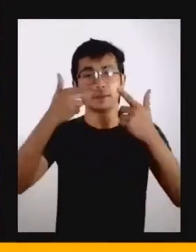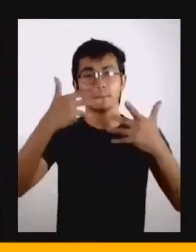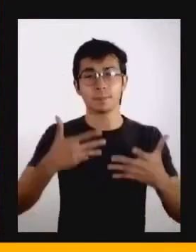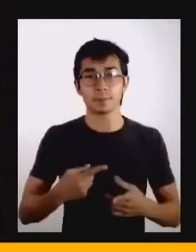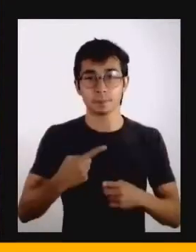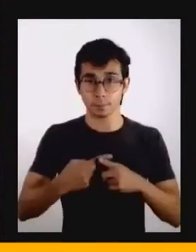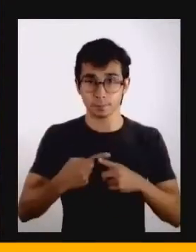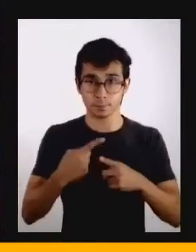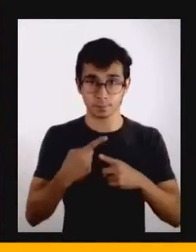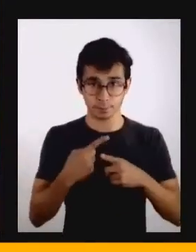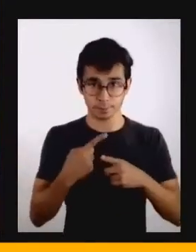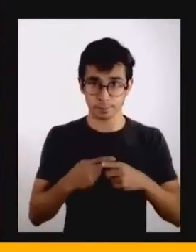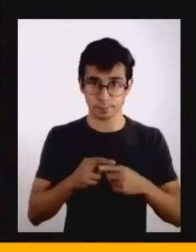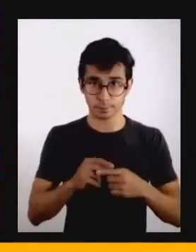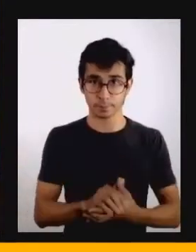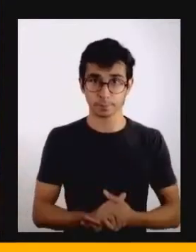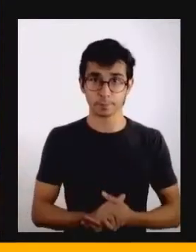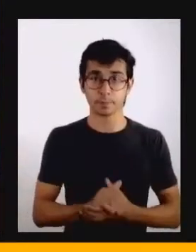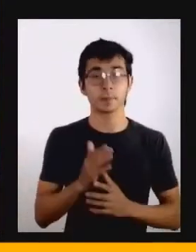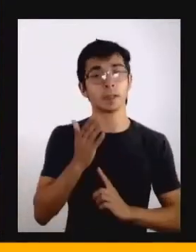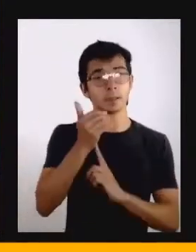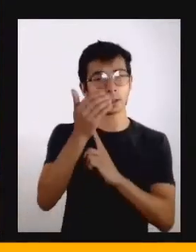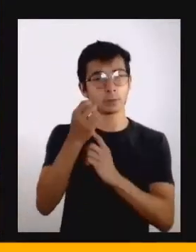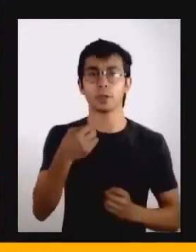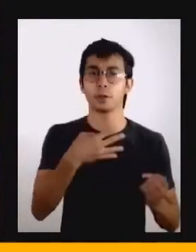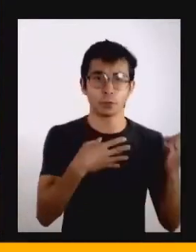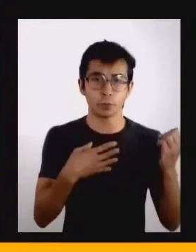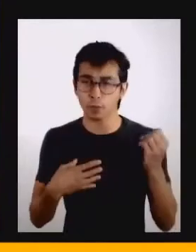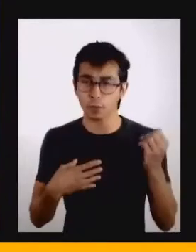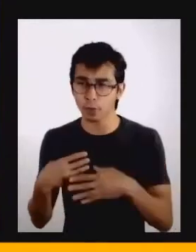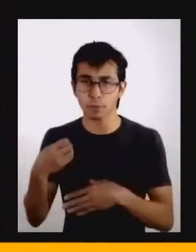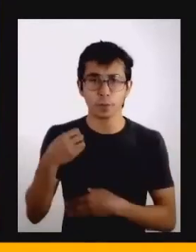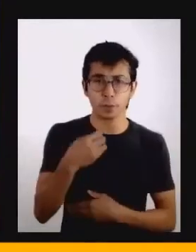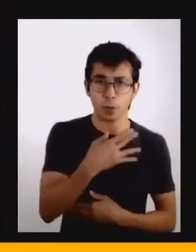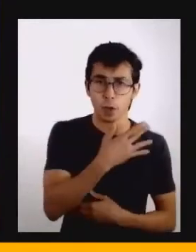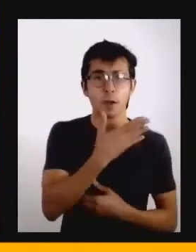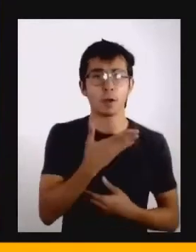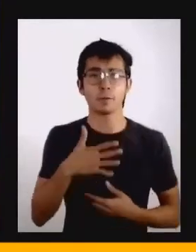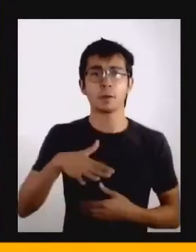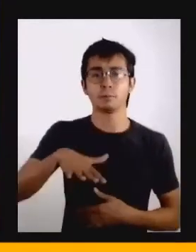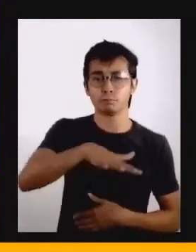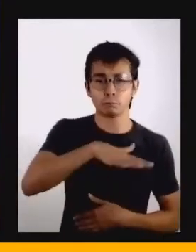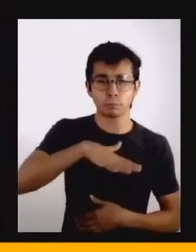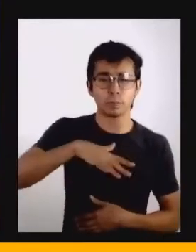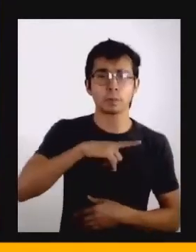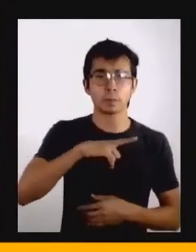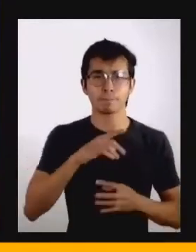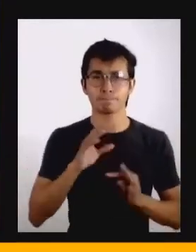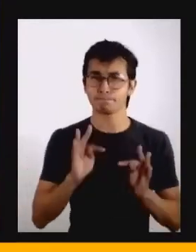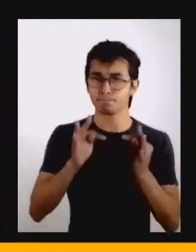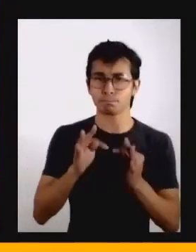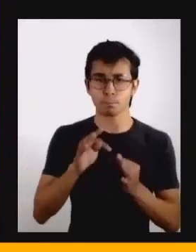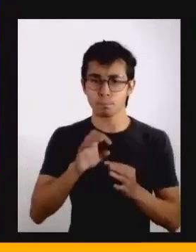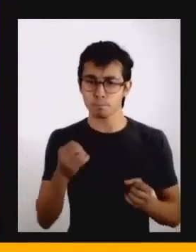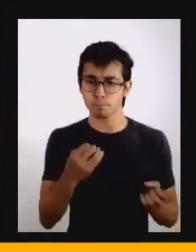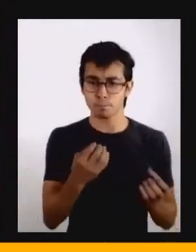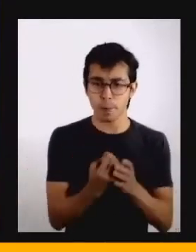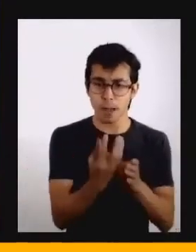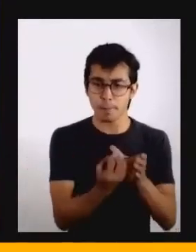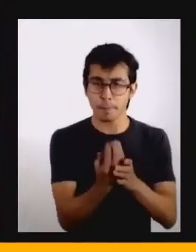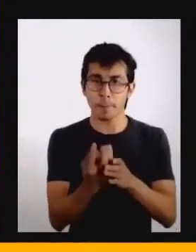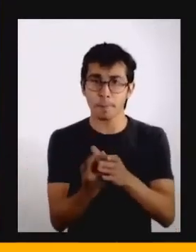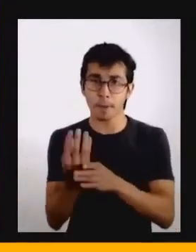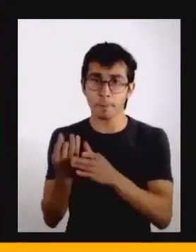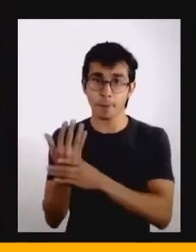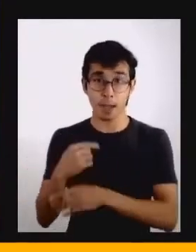comece a discutir as novas tecnologias, a forma como elas estão sendo utilizadas no mercado, as tecnologias moldam e são moldadas pela